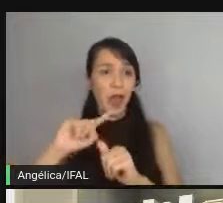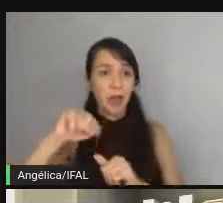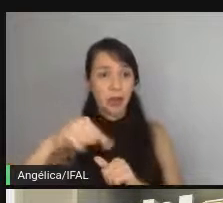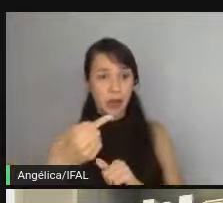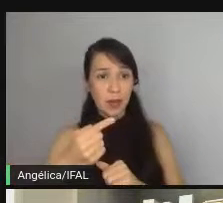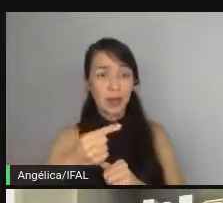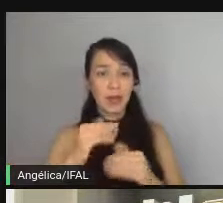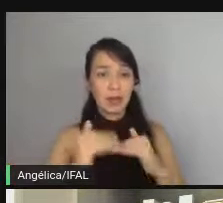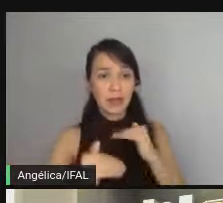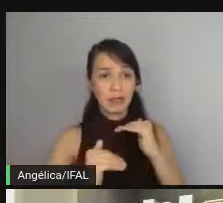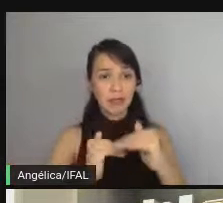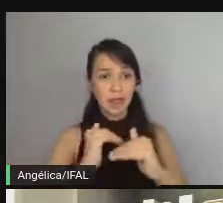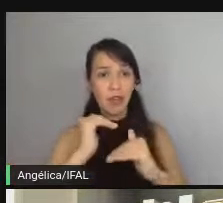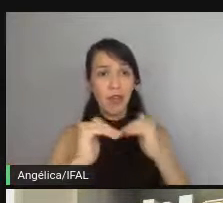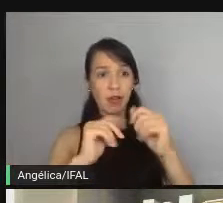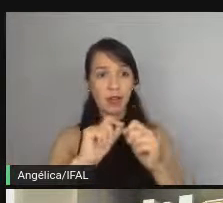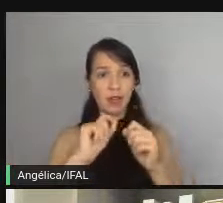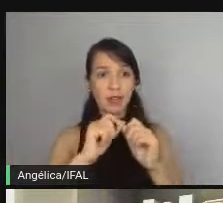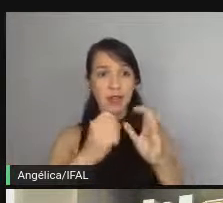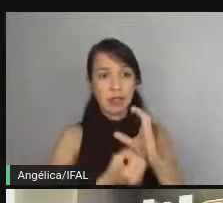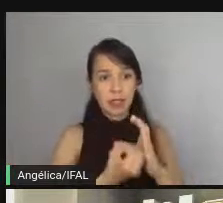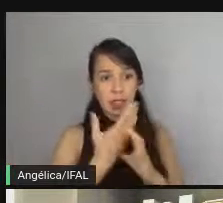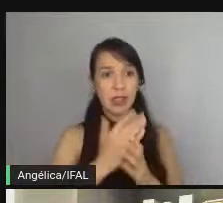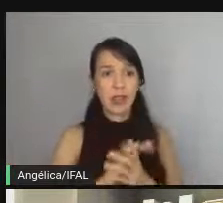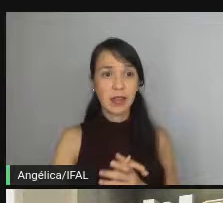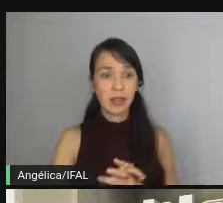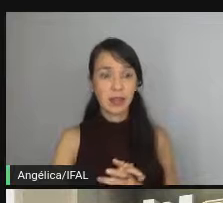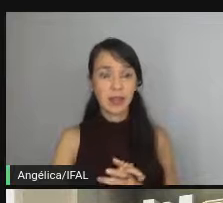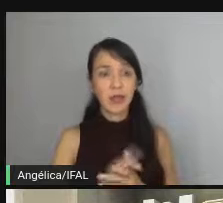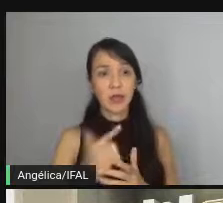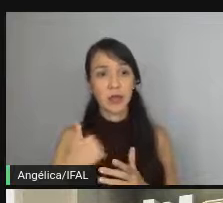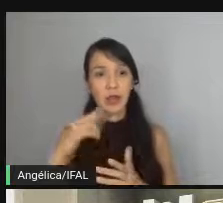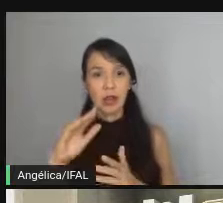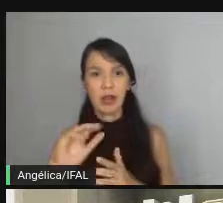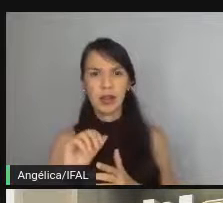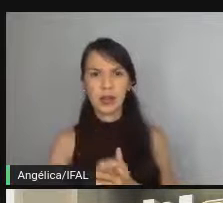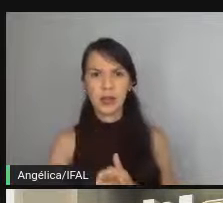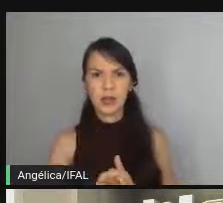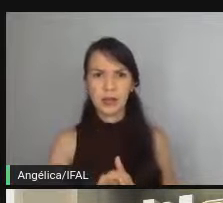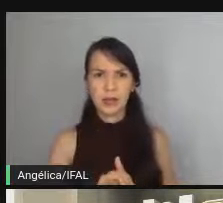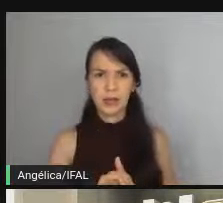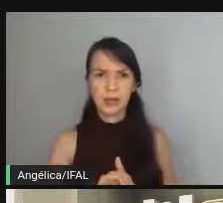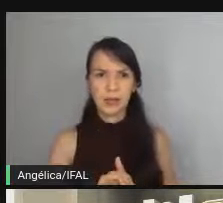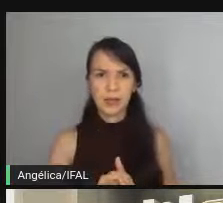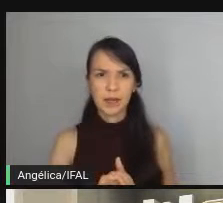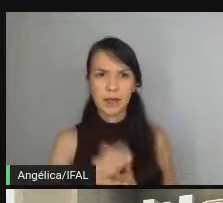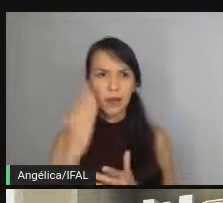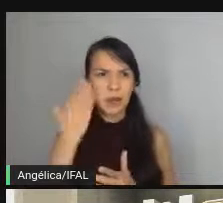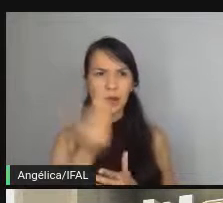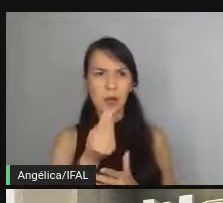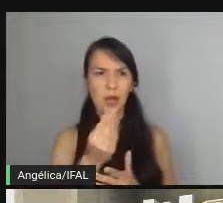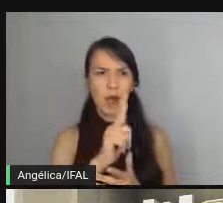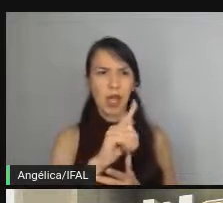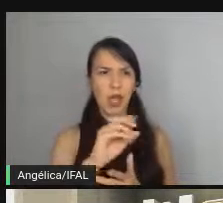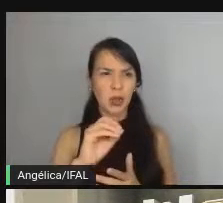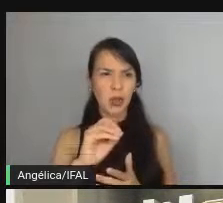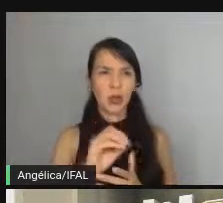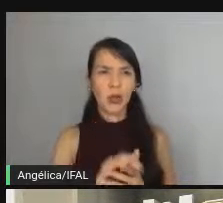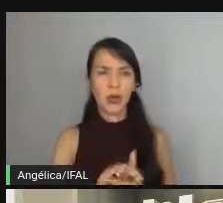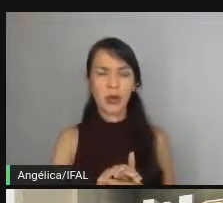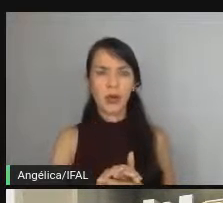evoluindo fazendo essas criações então já colocaria o ACERT aí eu não sei como é que é em Go certo